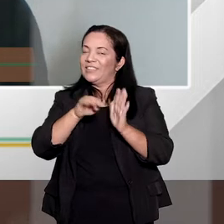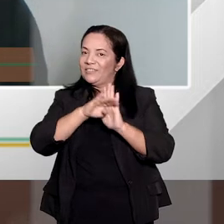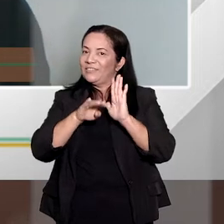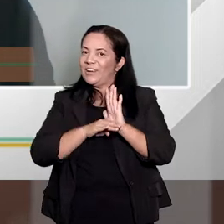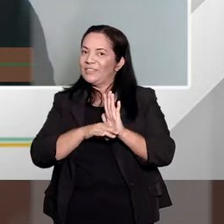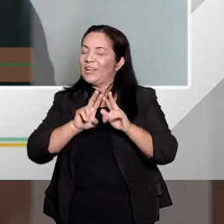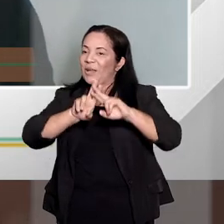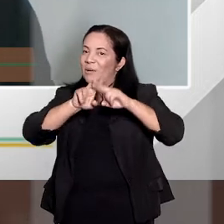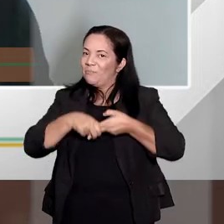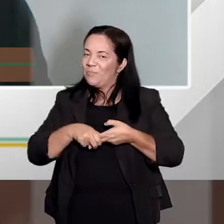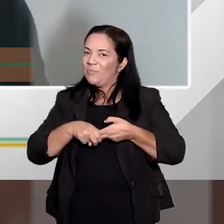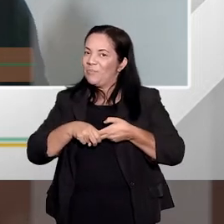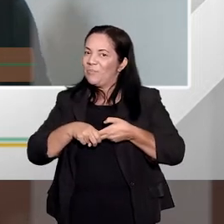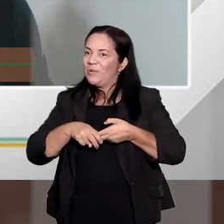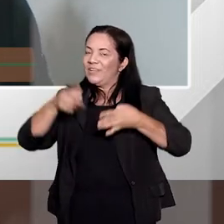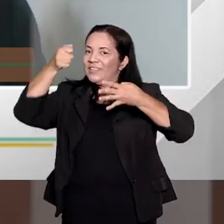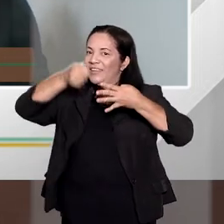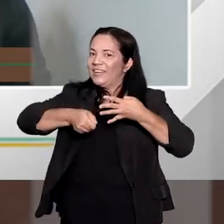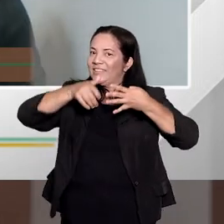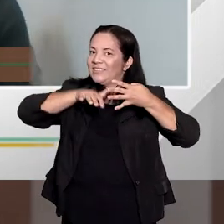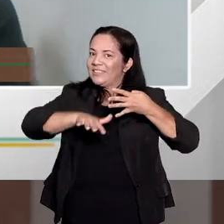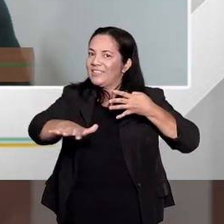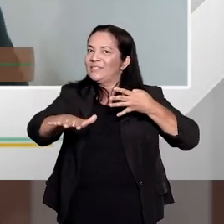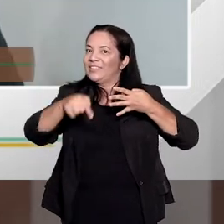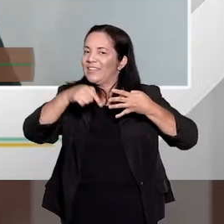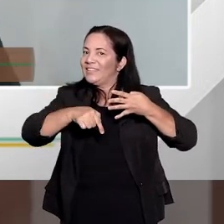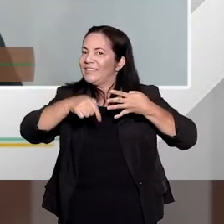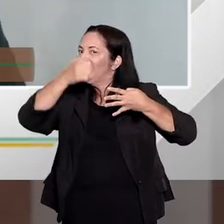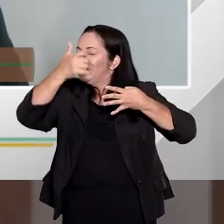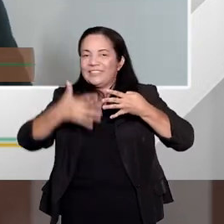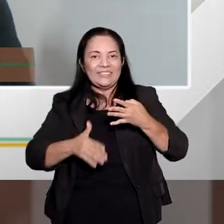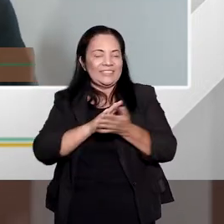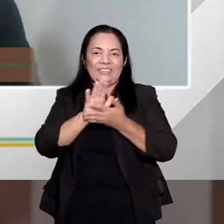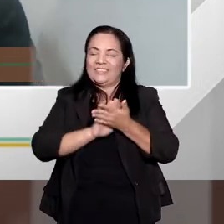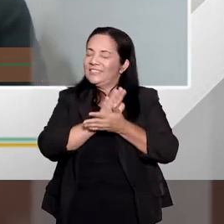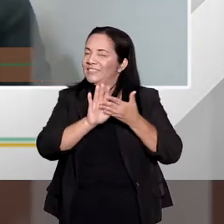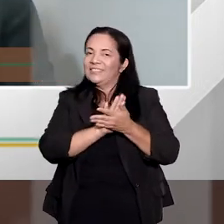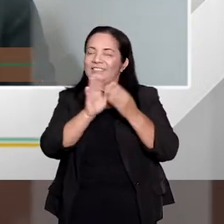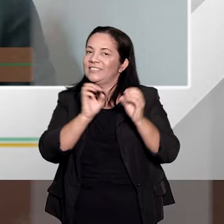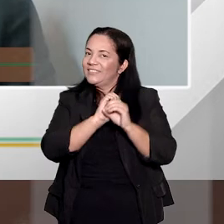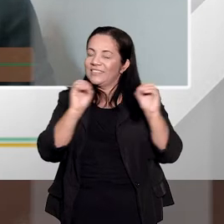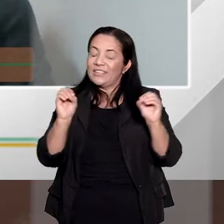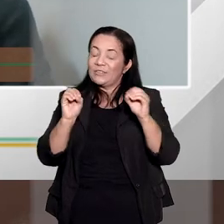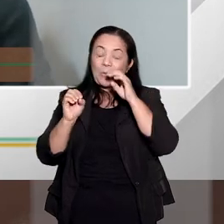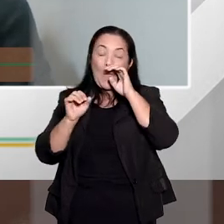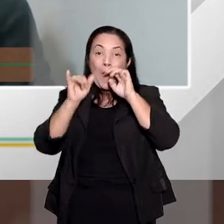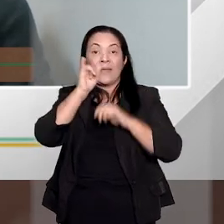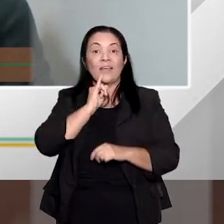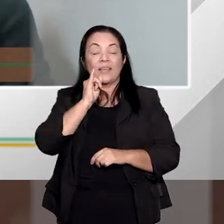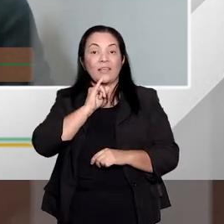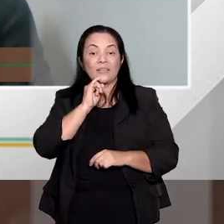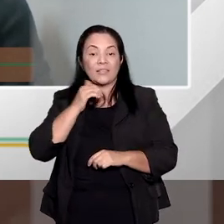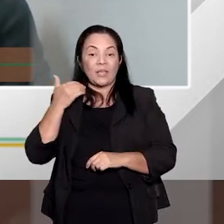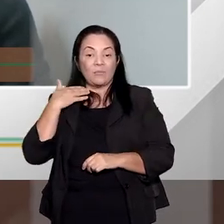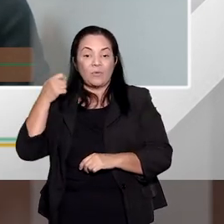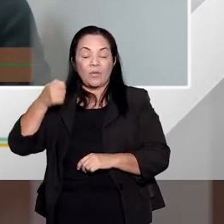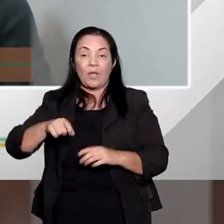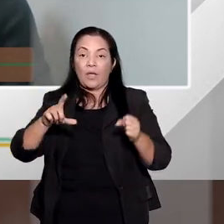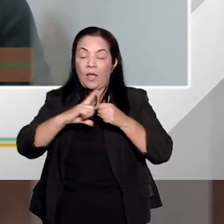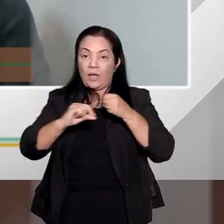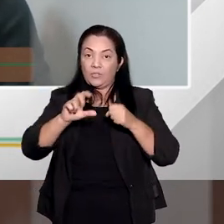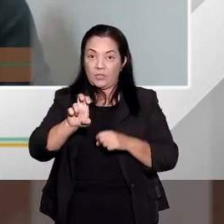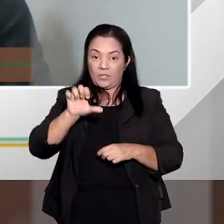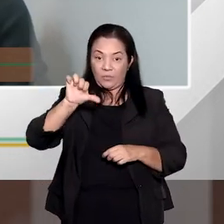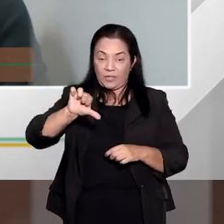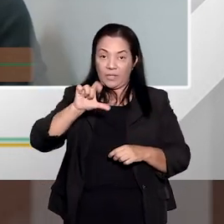jurisprudência estipular inúmeros critérios. Então, eu conheço juízes que, como, por exemplo, as circunstâncias judiciais do artigo